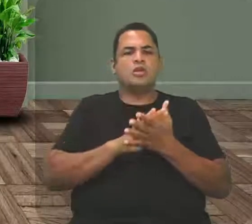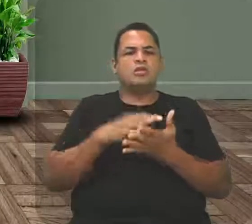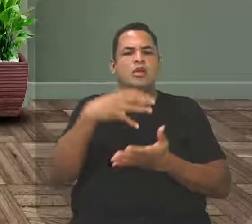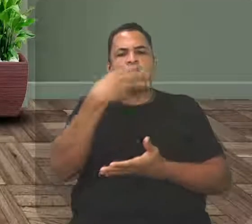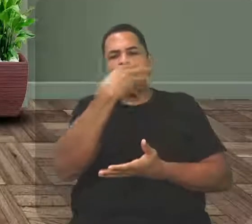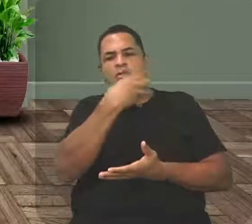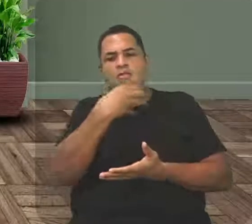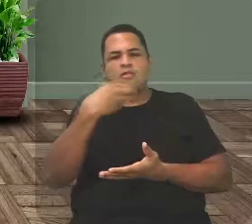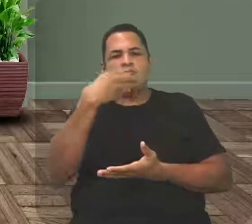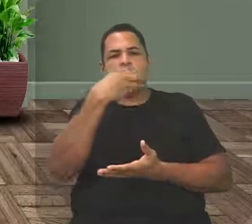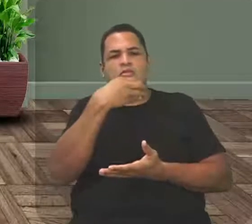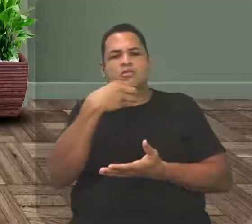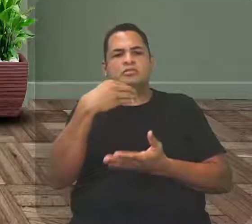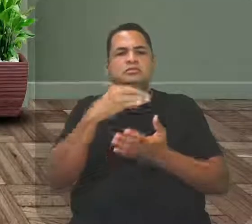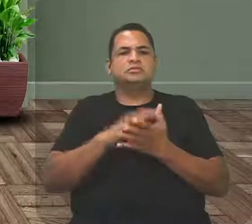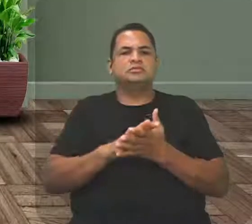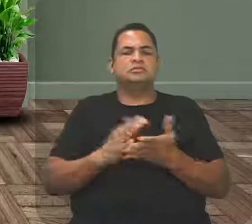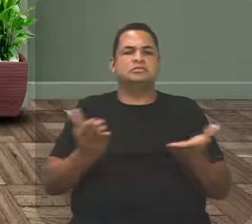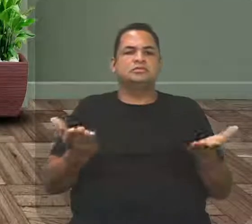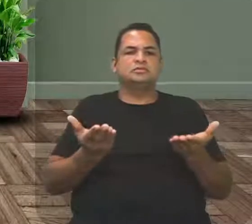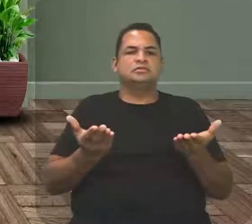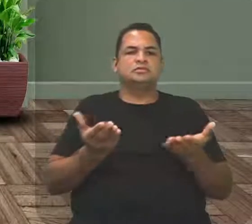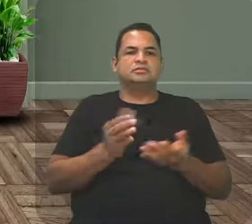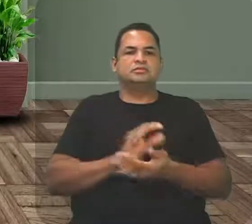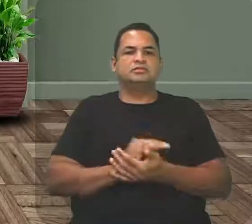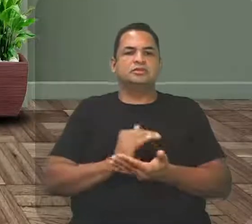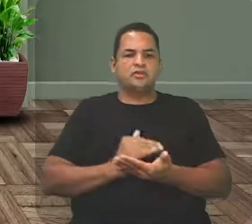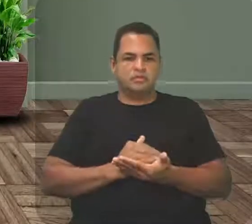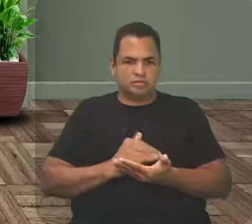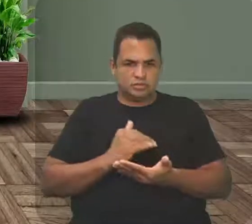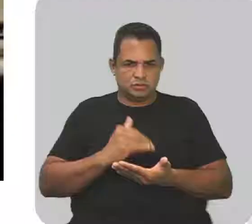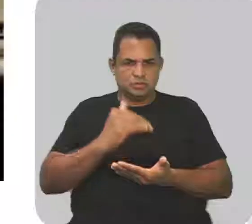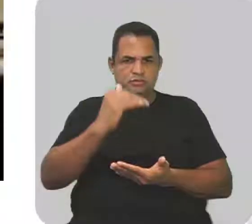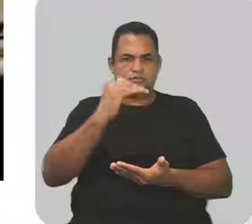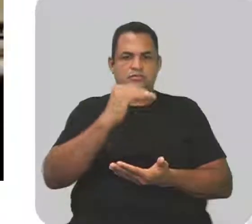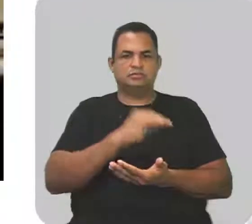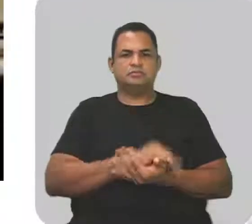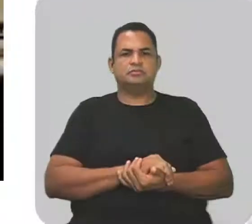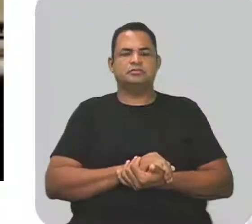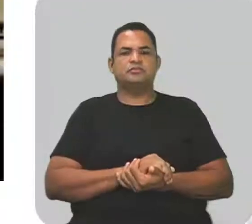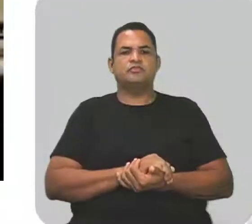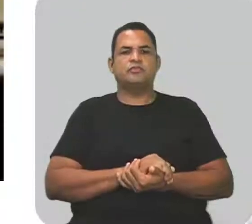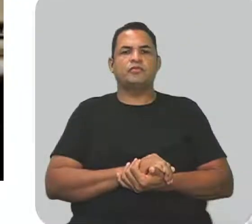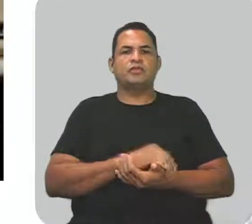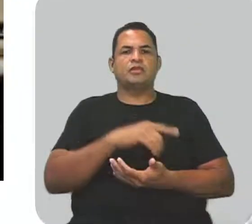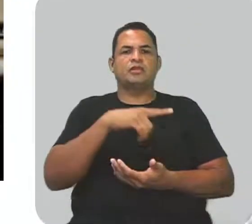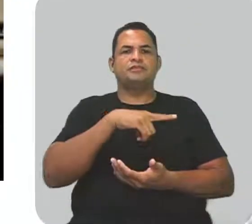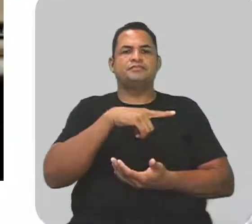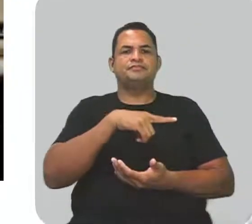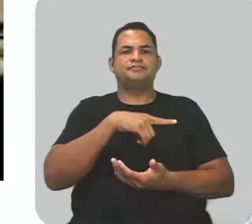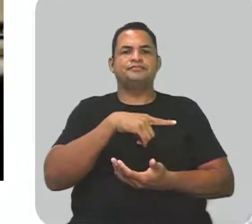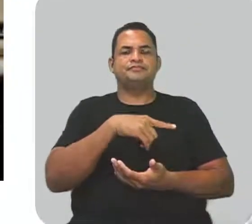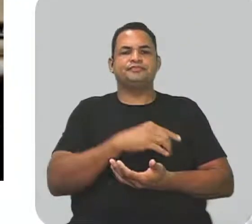com rimas, musicalidade. Tá? Vamos avançando aí, Márcia. Aqui eu tenho, né?